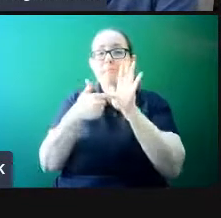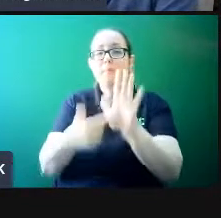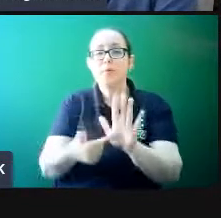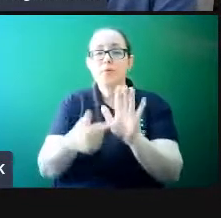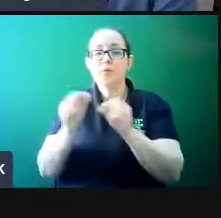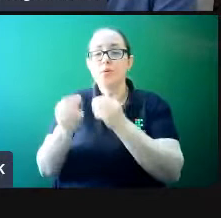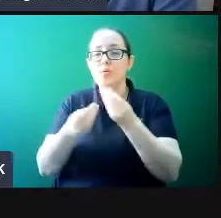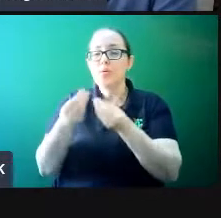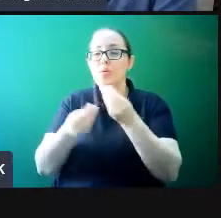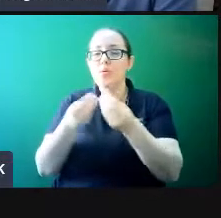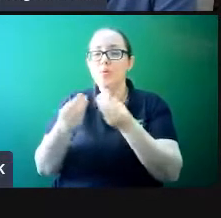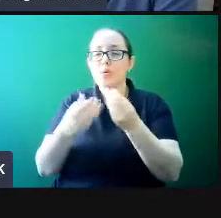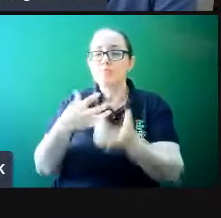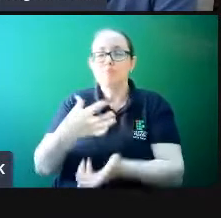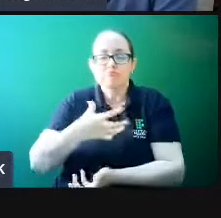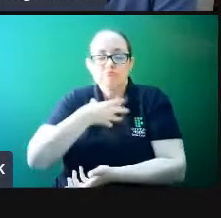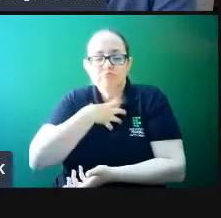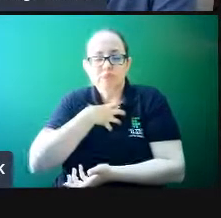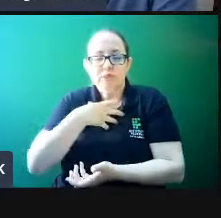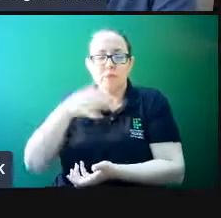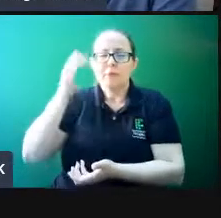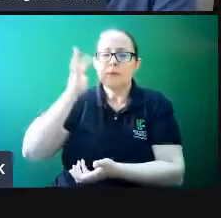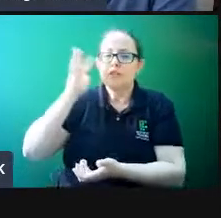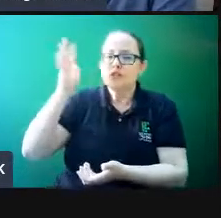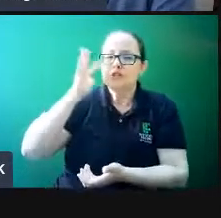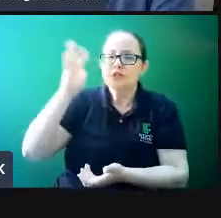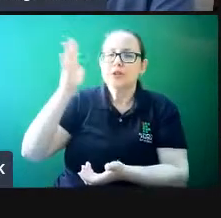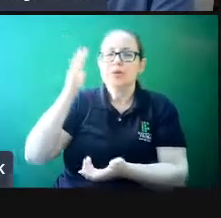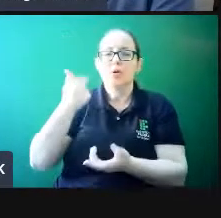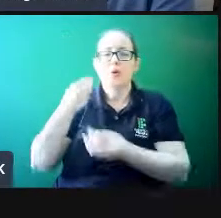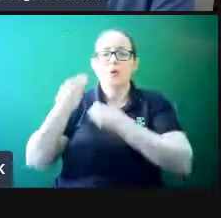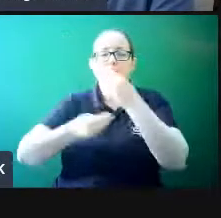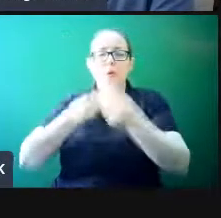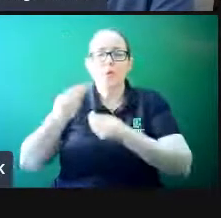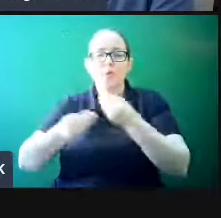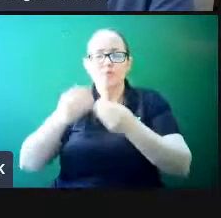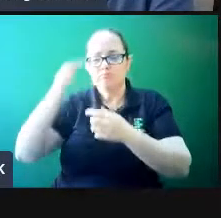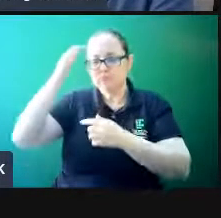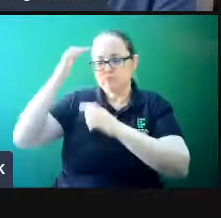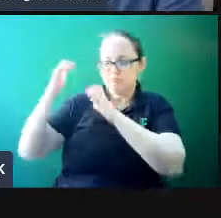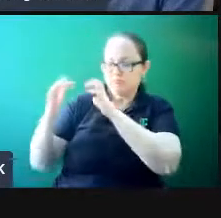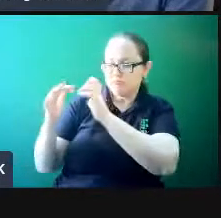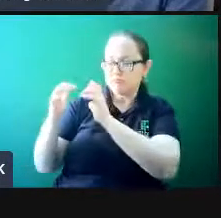relacionados à imaginação, às questões morais, ao hipocampo e várias coisas.